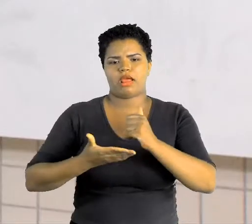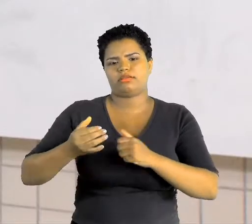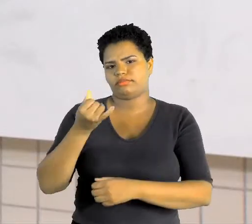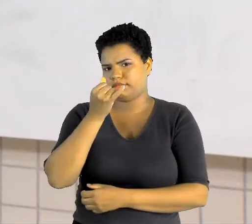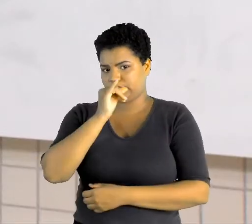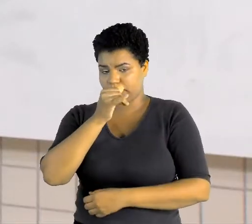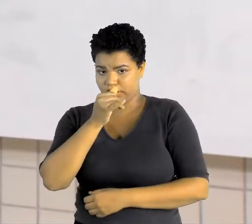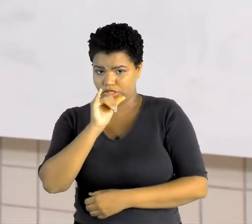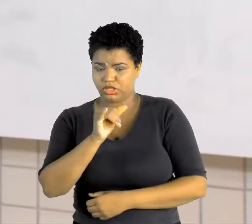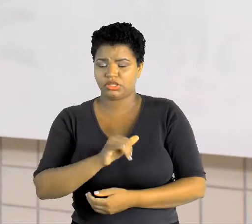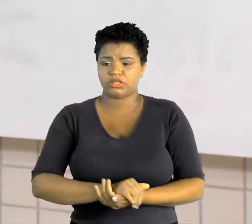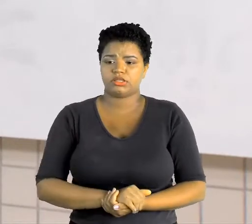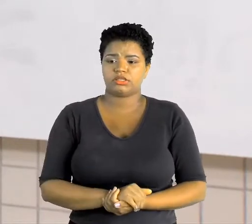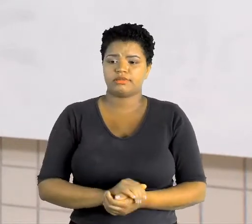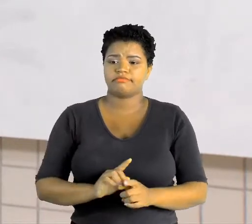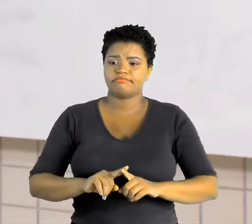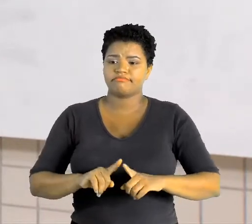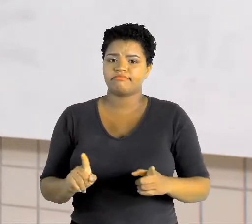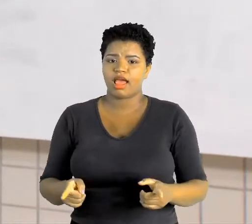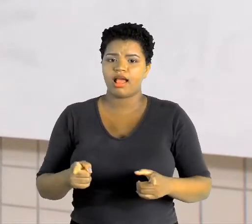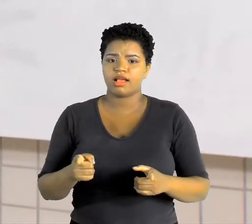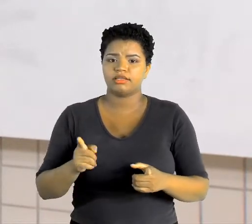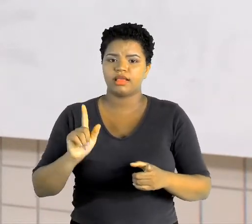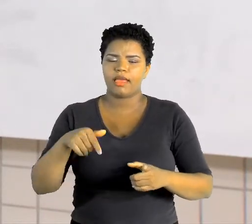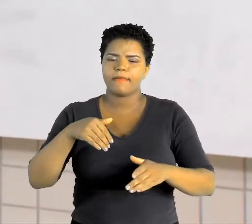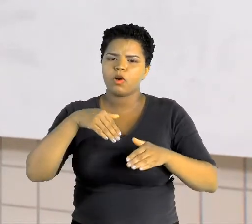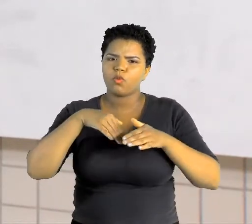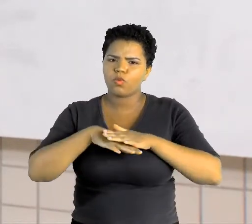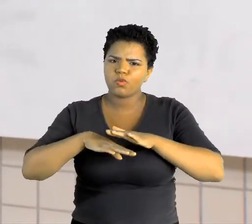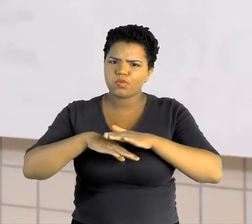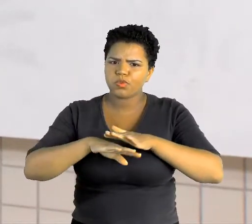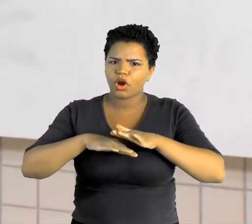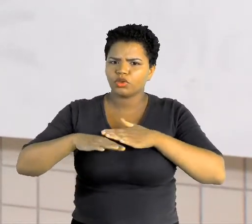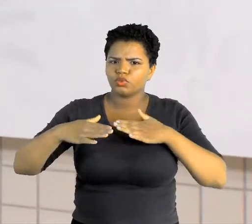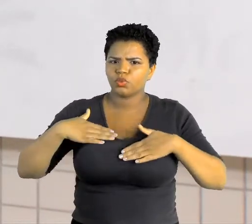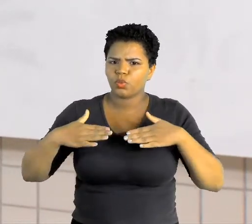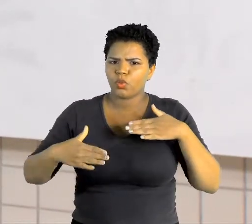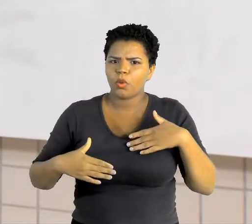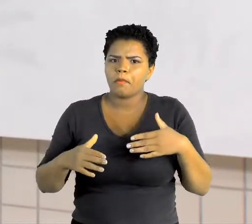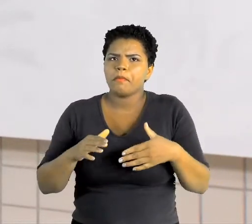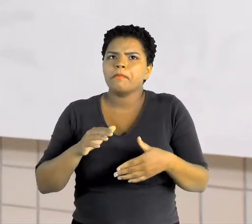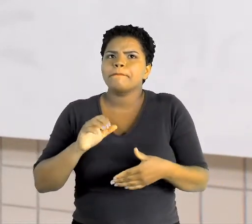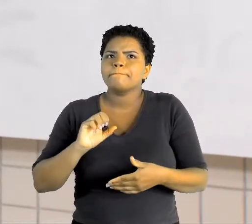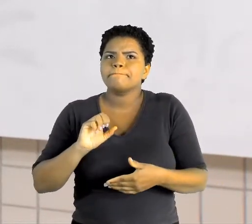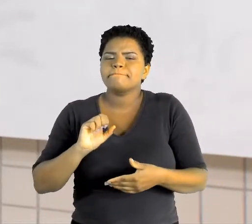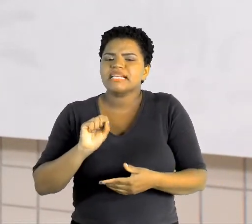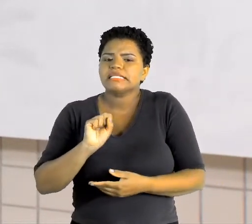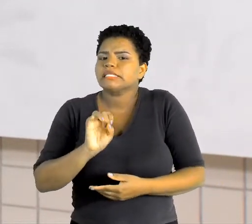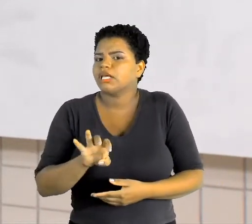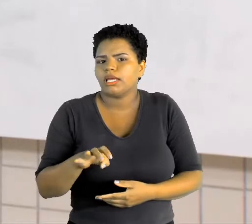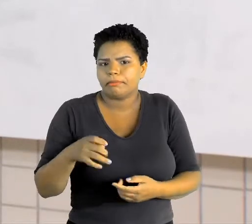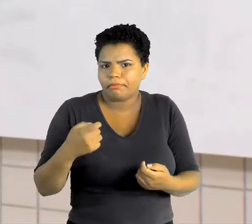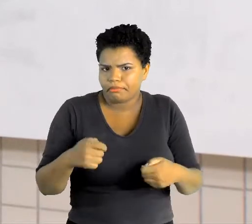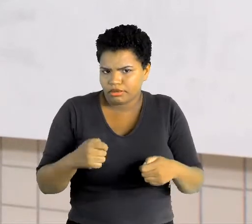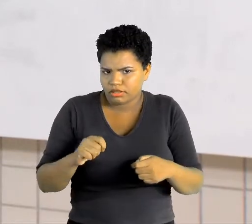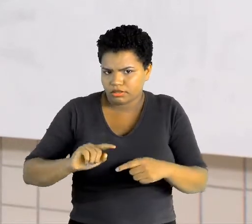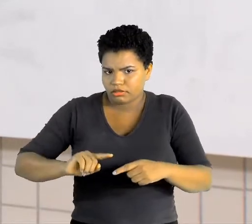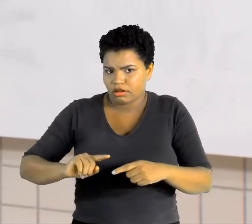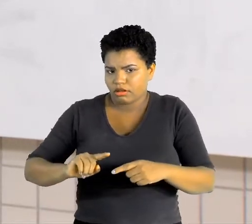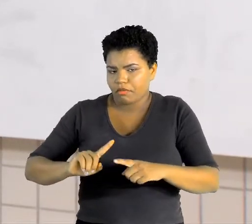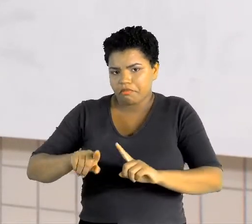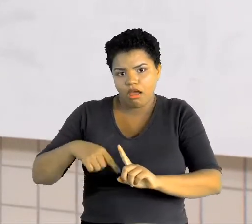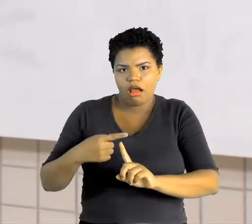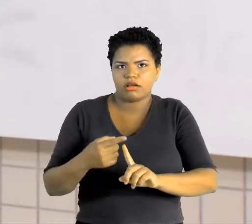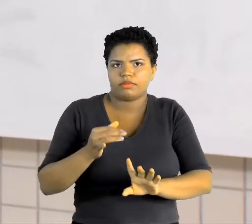elas ficam armazenadas no nosso corpo para necessidades extras. Então, por exemplo, quando